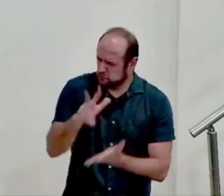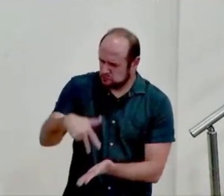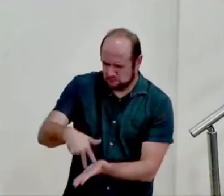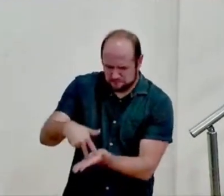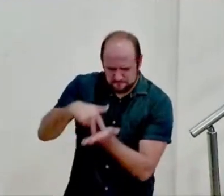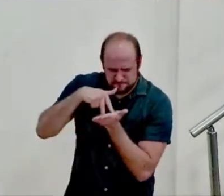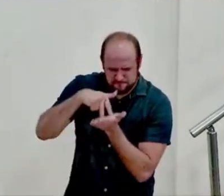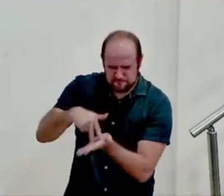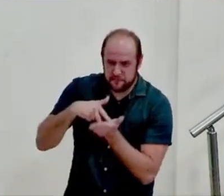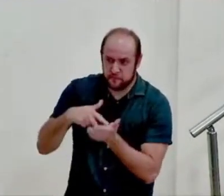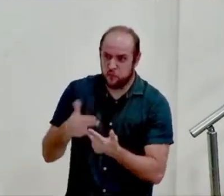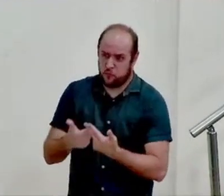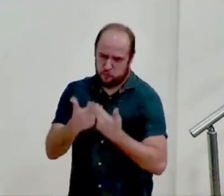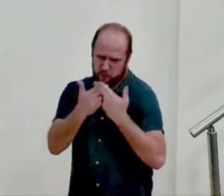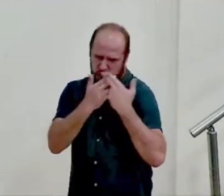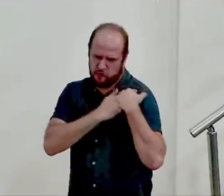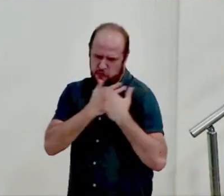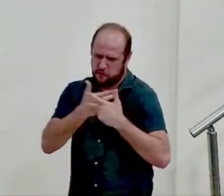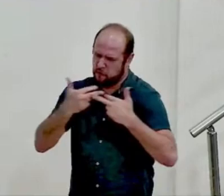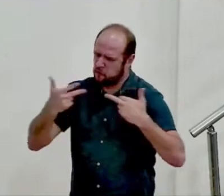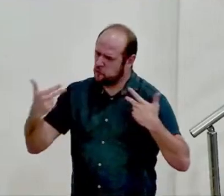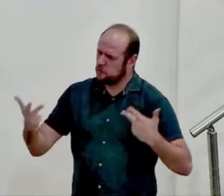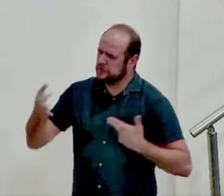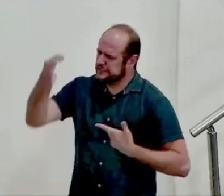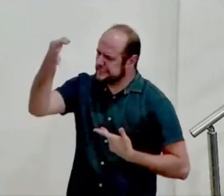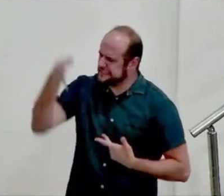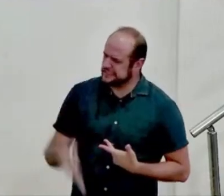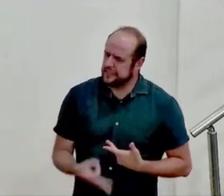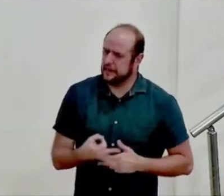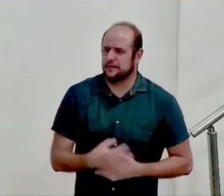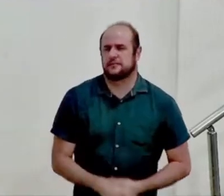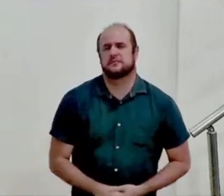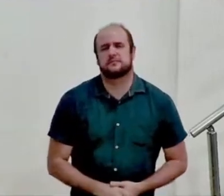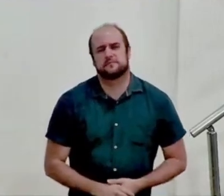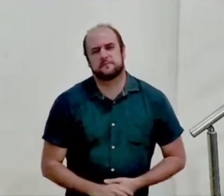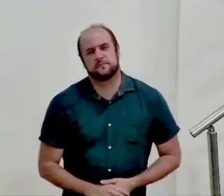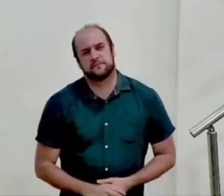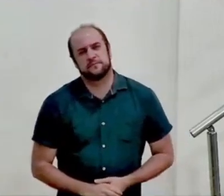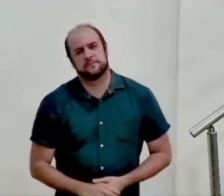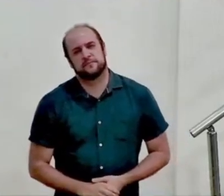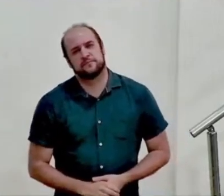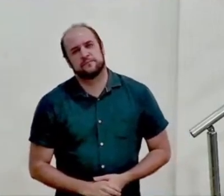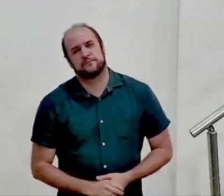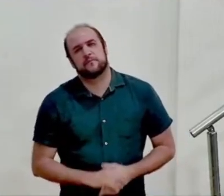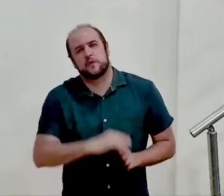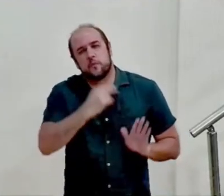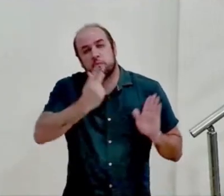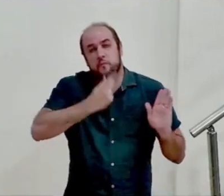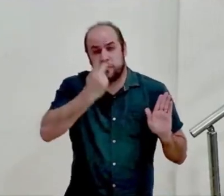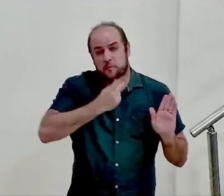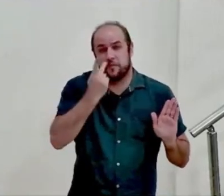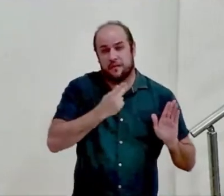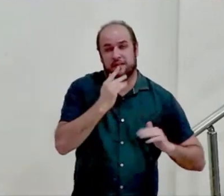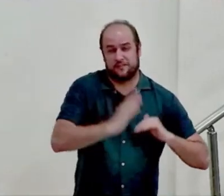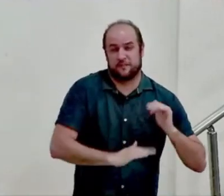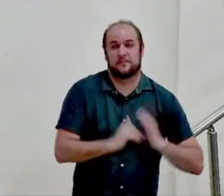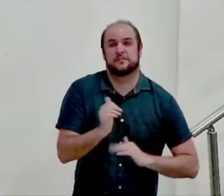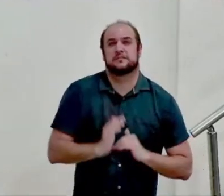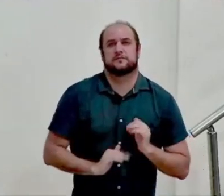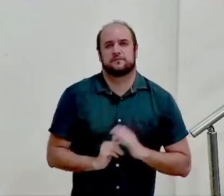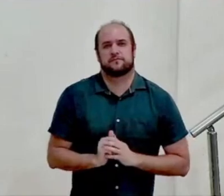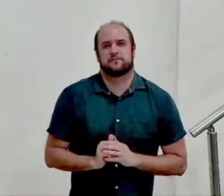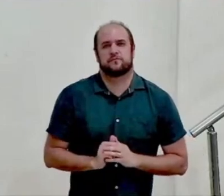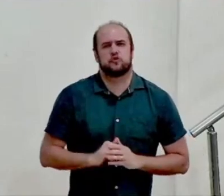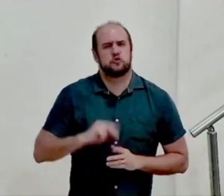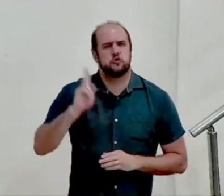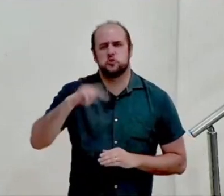comprometido com o que estava certo e Ele fez uma promessa da qual Ele não